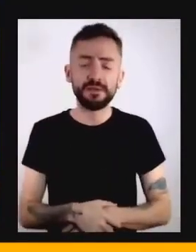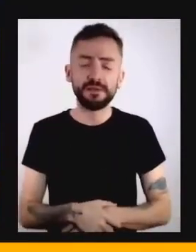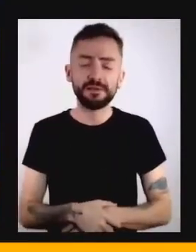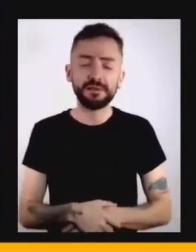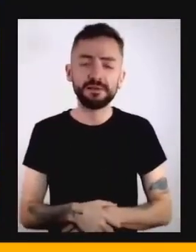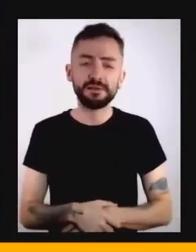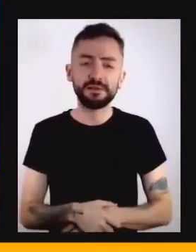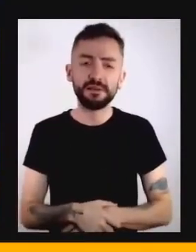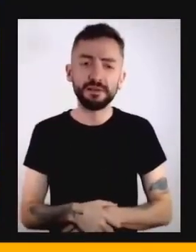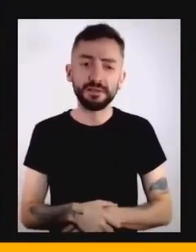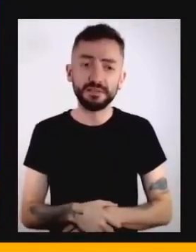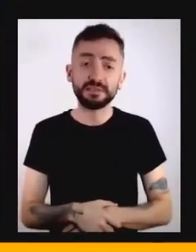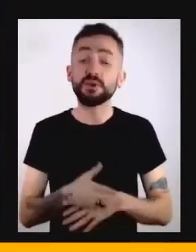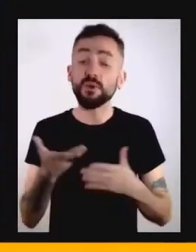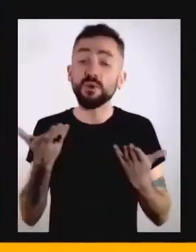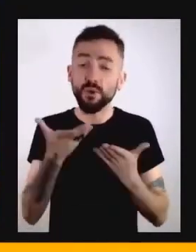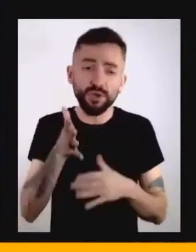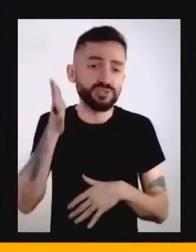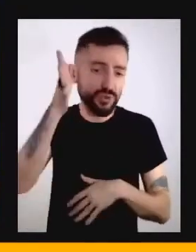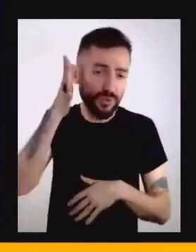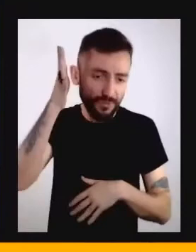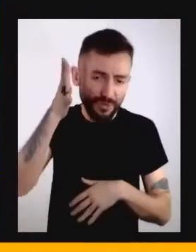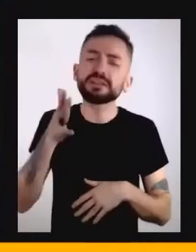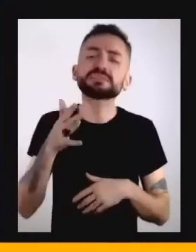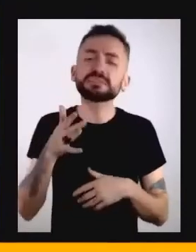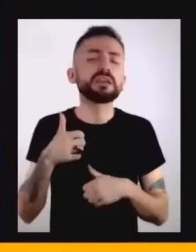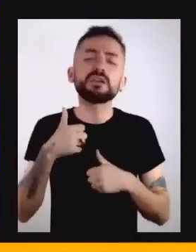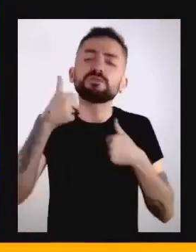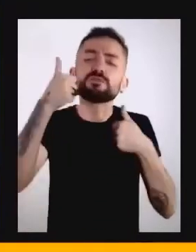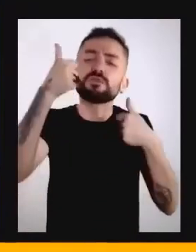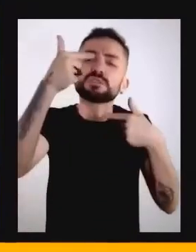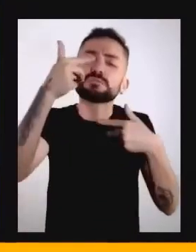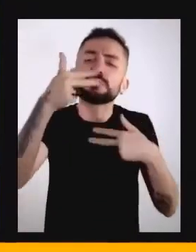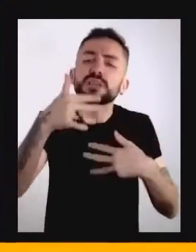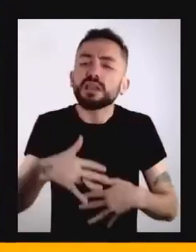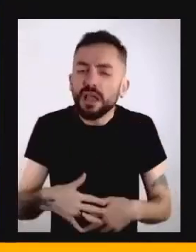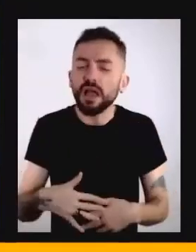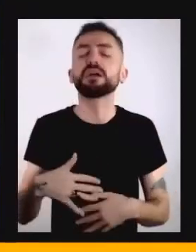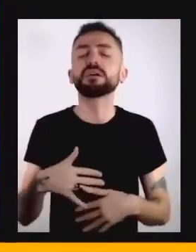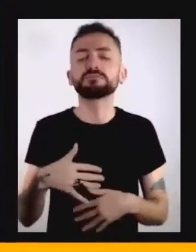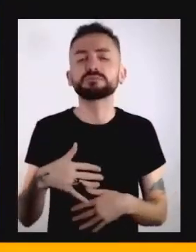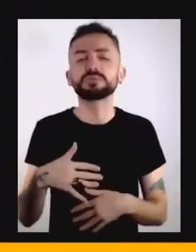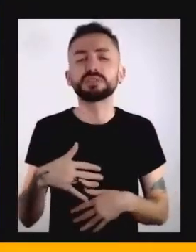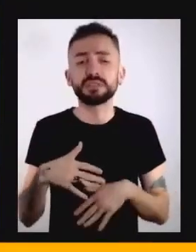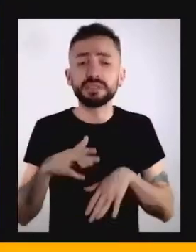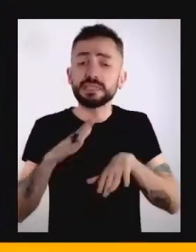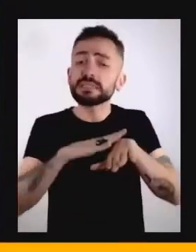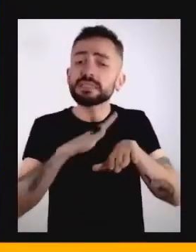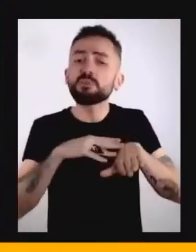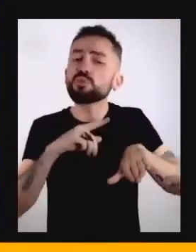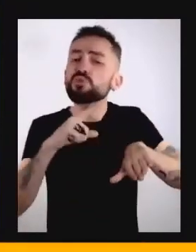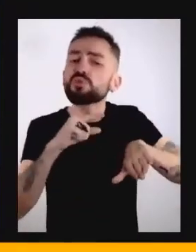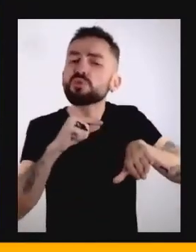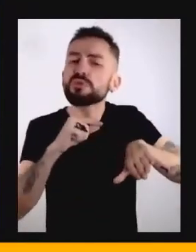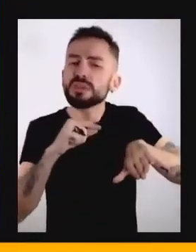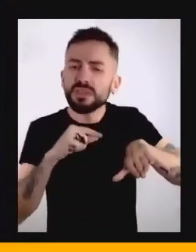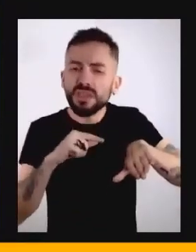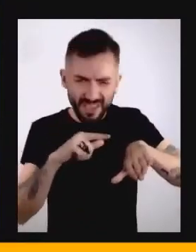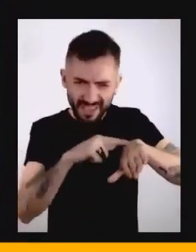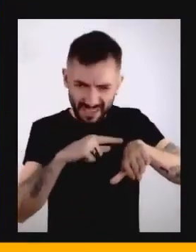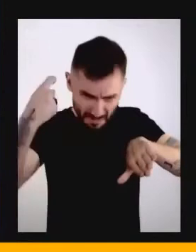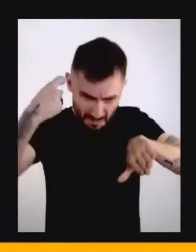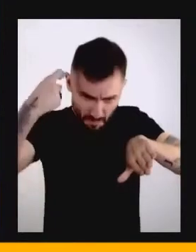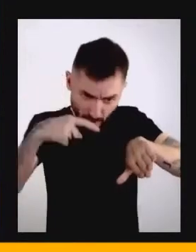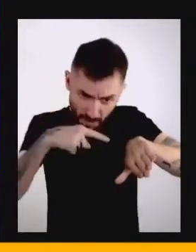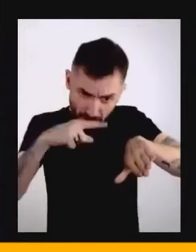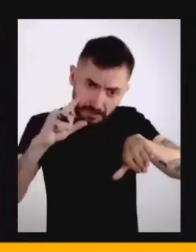Dentro dessa conversa de hoje, a gente vai falar um pouco, a gente vai falar junto sobre o que é o tempo e por que a gente tem que se importar com ele.